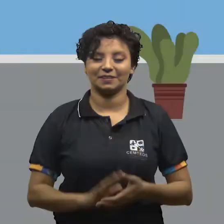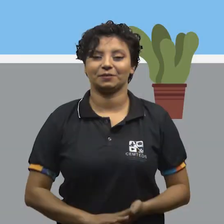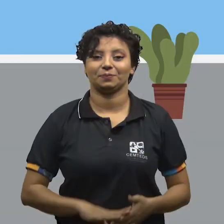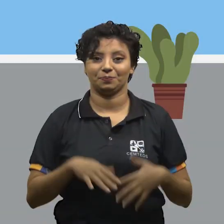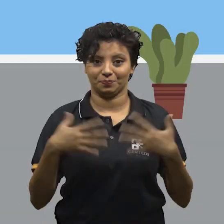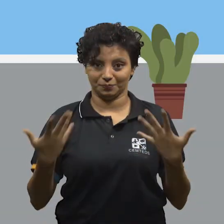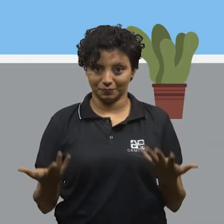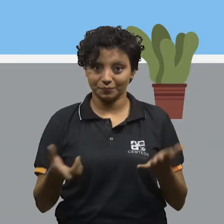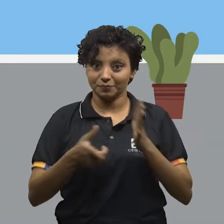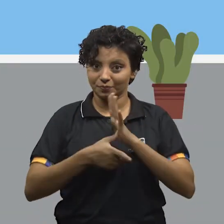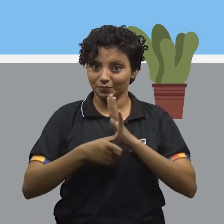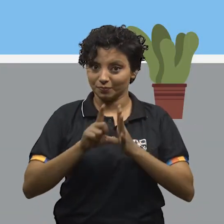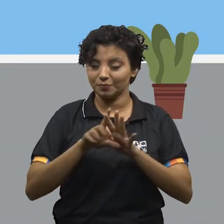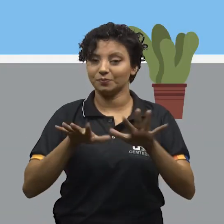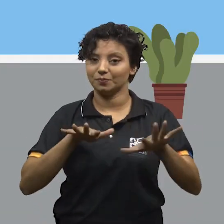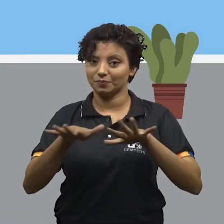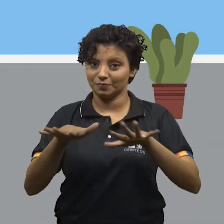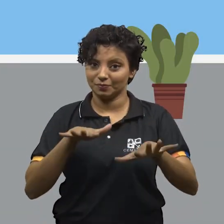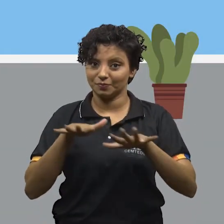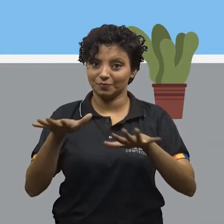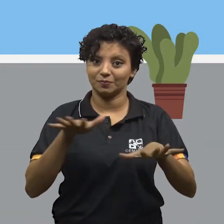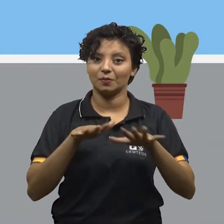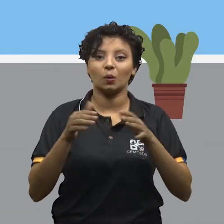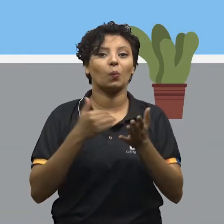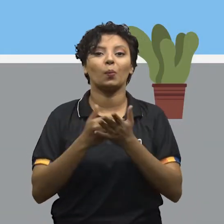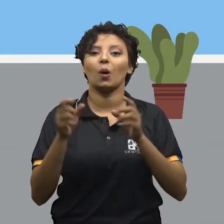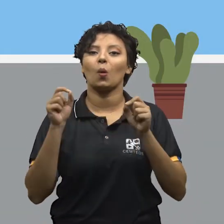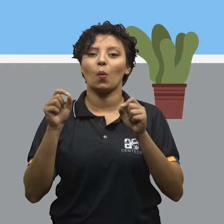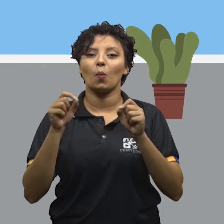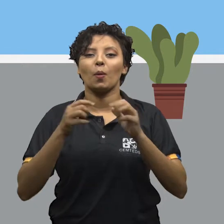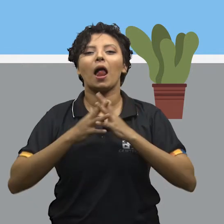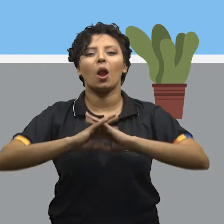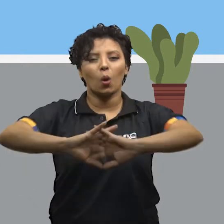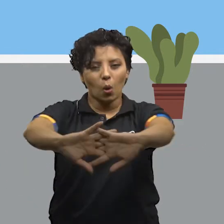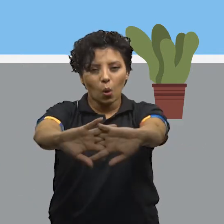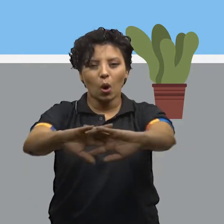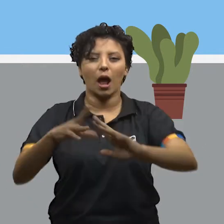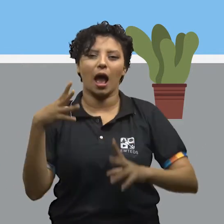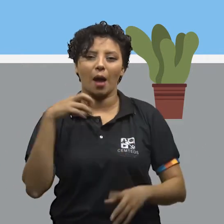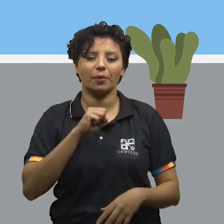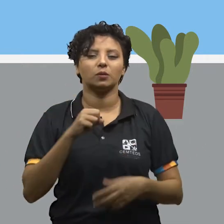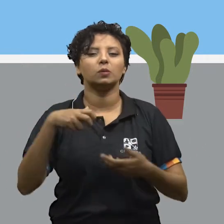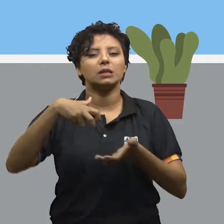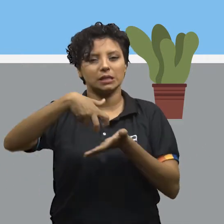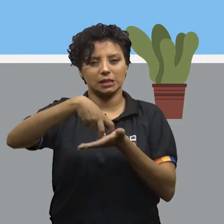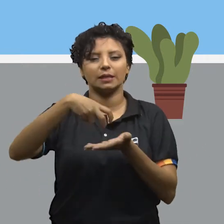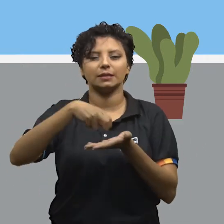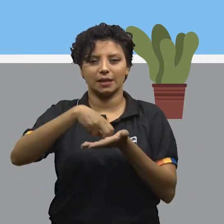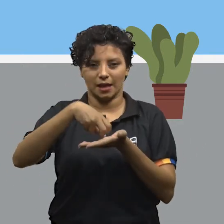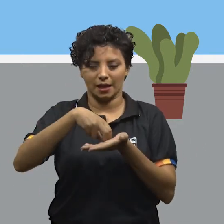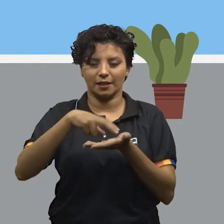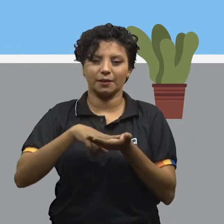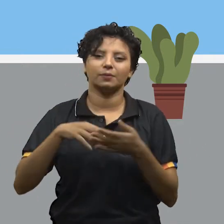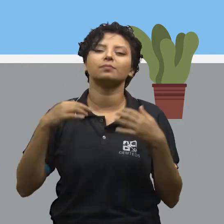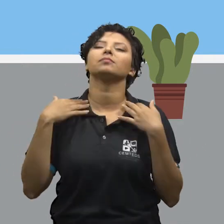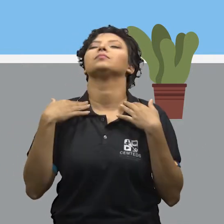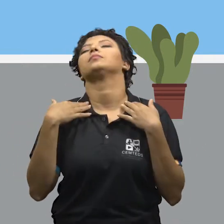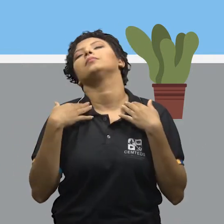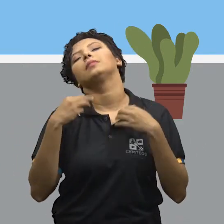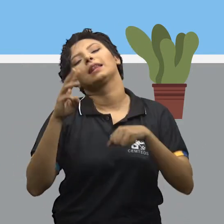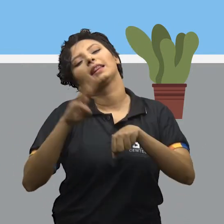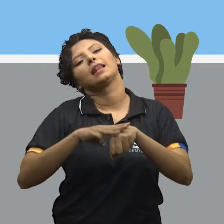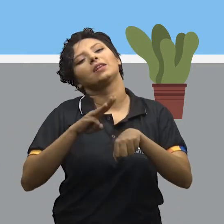Então, antes da gente fazer os nossos movimentos, vamos realizar um alongamento rapidinho. sentados, girando a